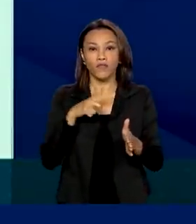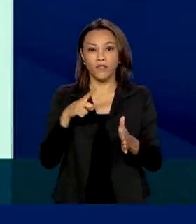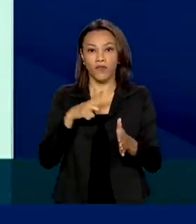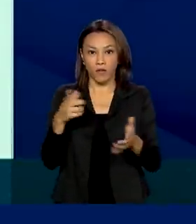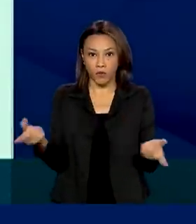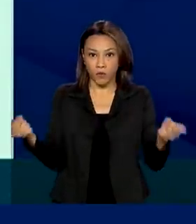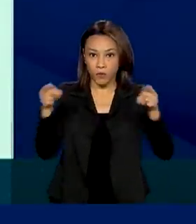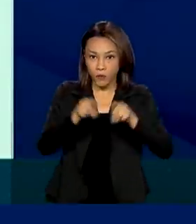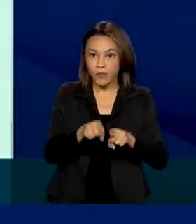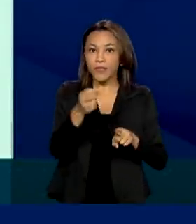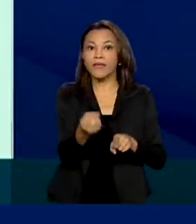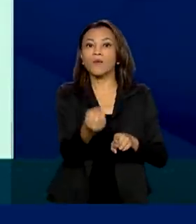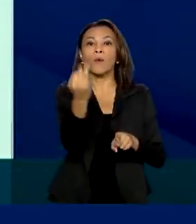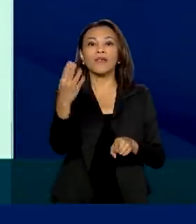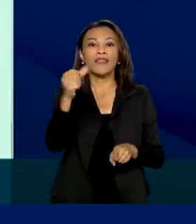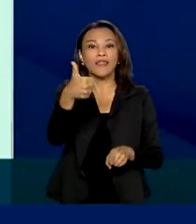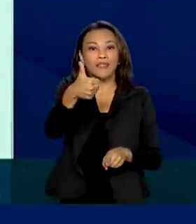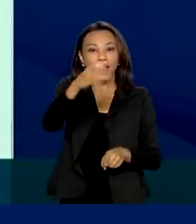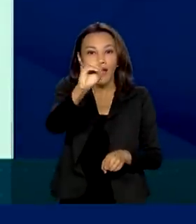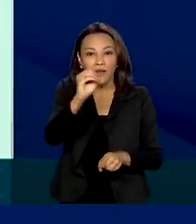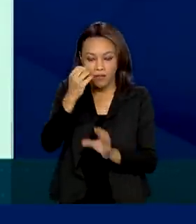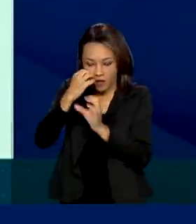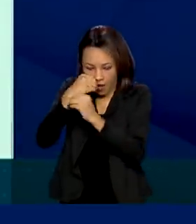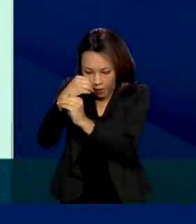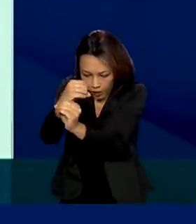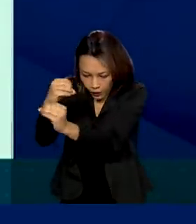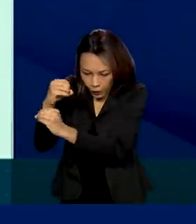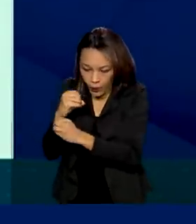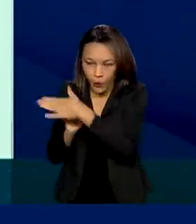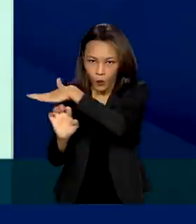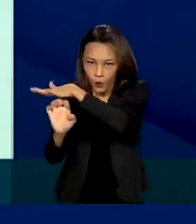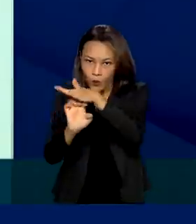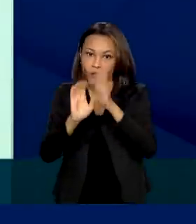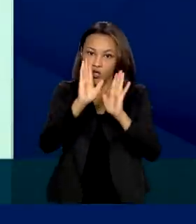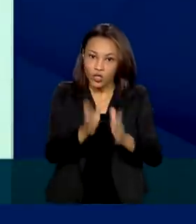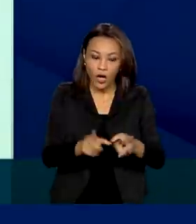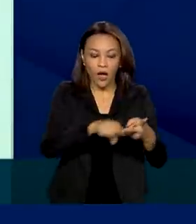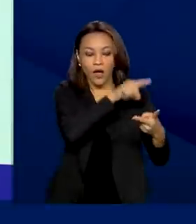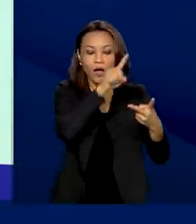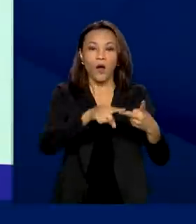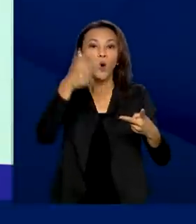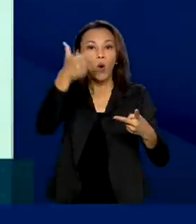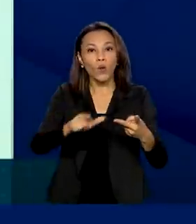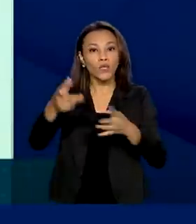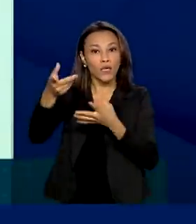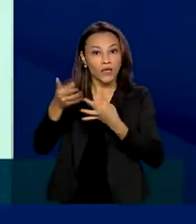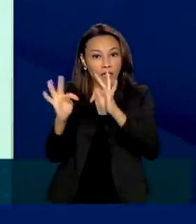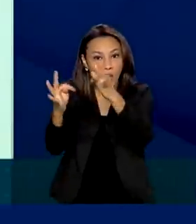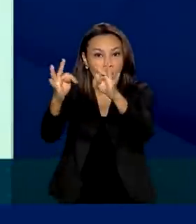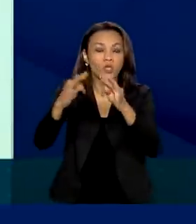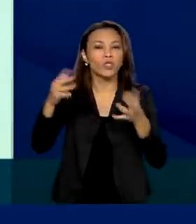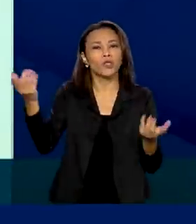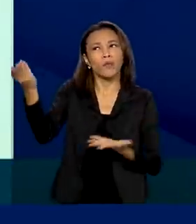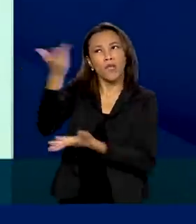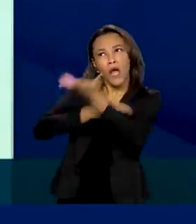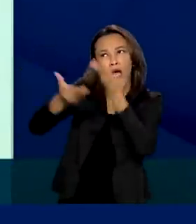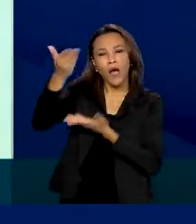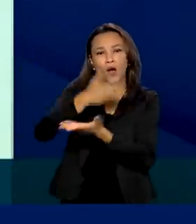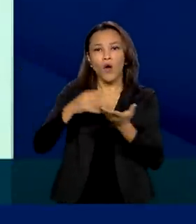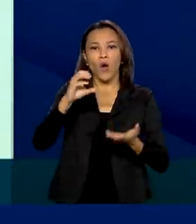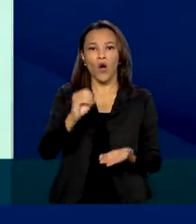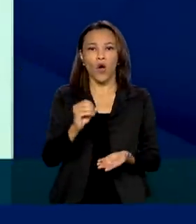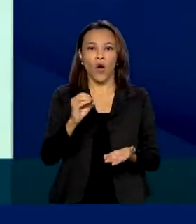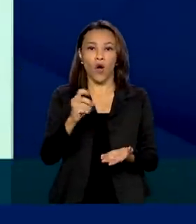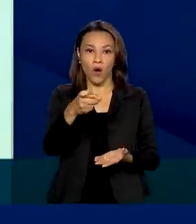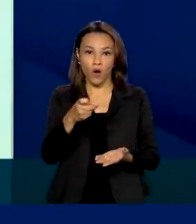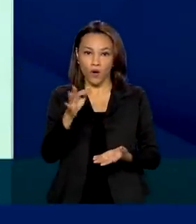que tem 10 laboratórios associados a isso. Fizemos uma encomenda tecnológica com a Oxford AstraZeneca, mas também emitimos